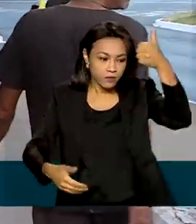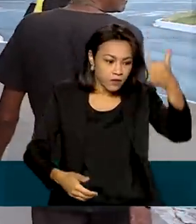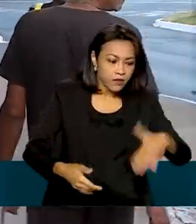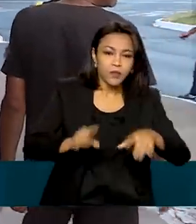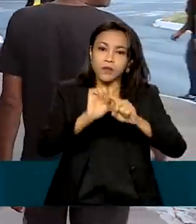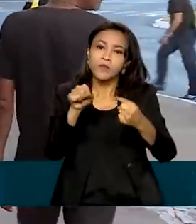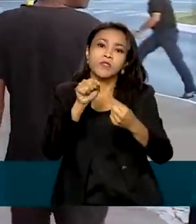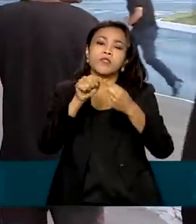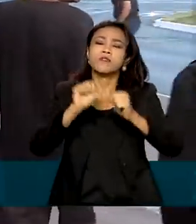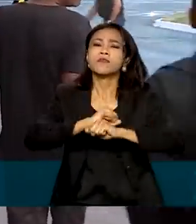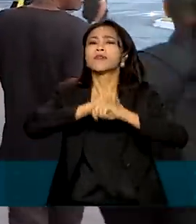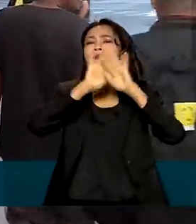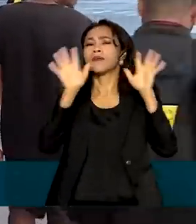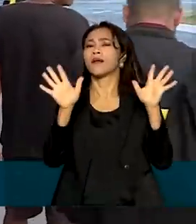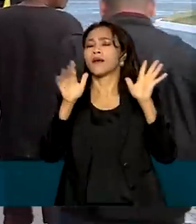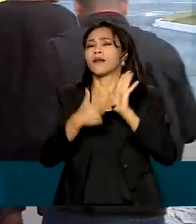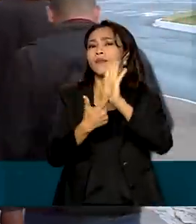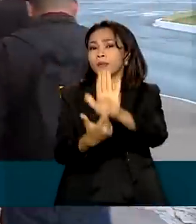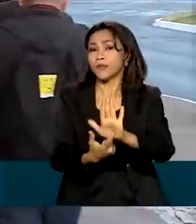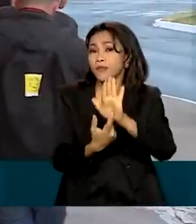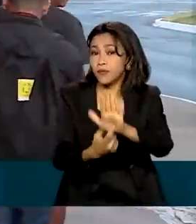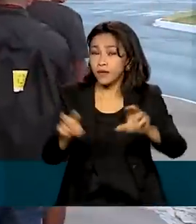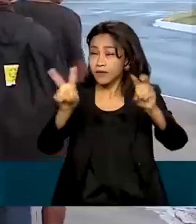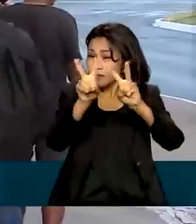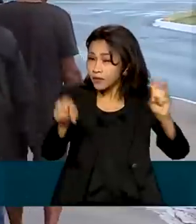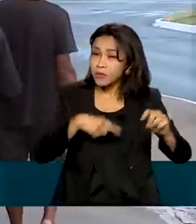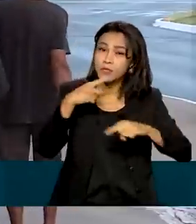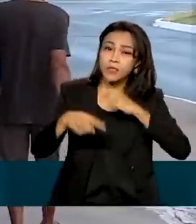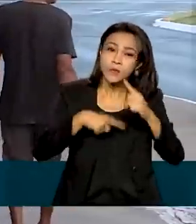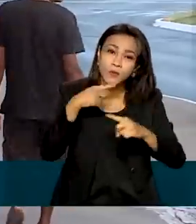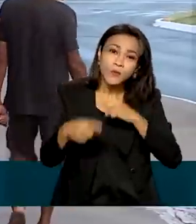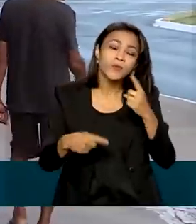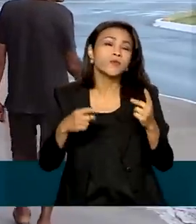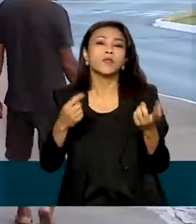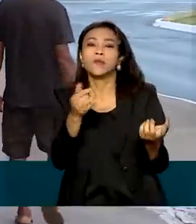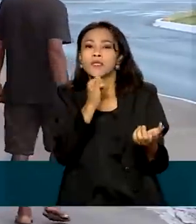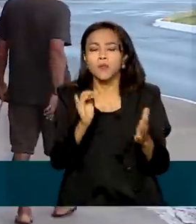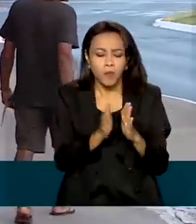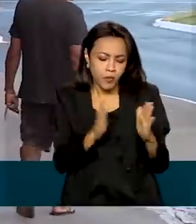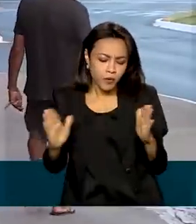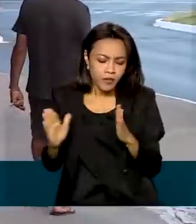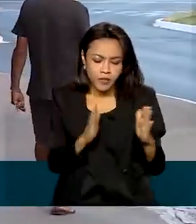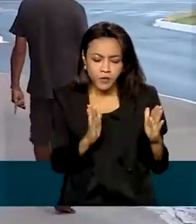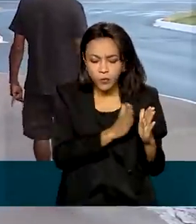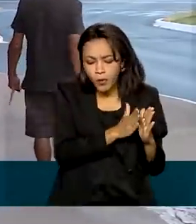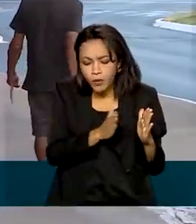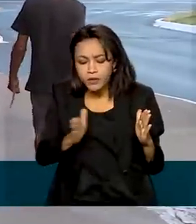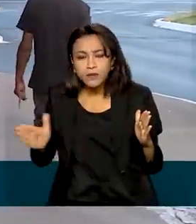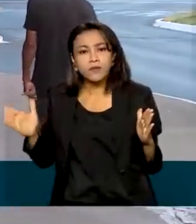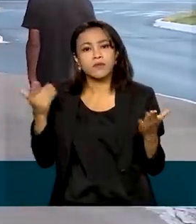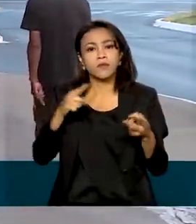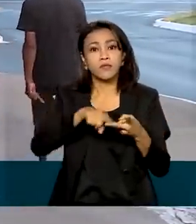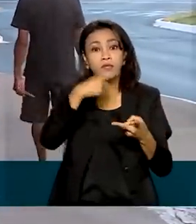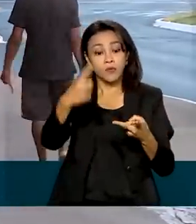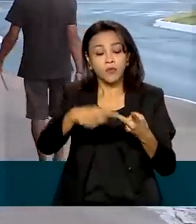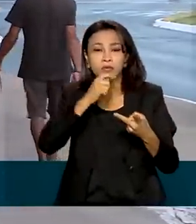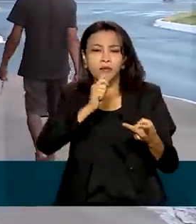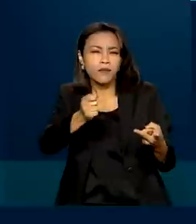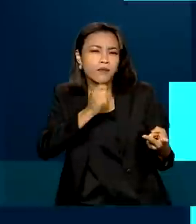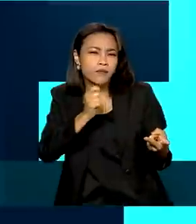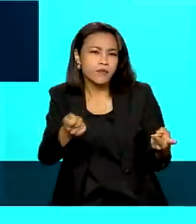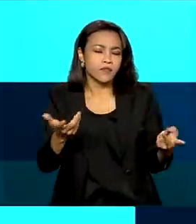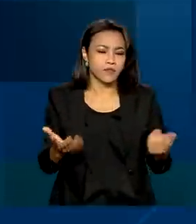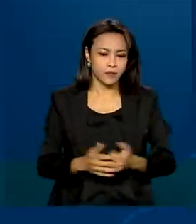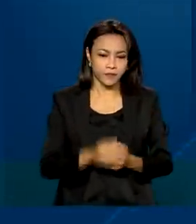abordar de forma simples temas que causam dúvidas, como a fase do processo e a entrevista de elegibilidade.